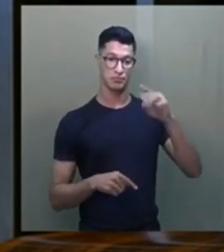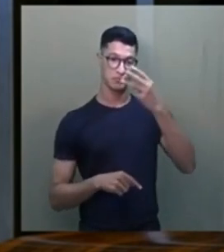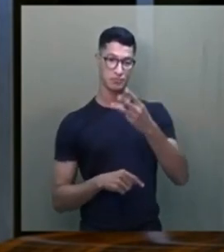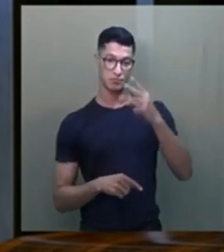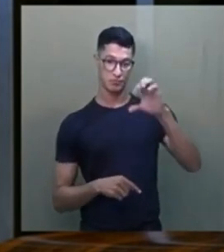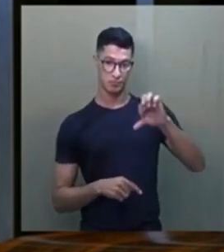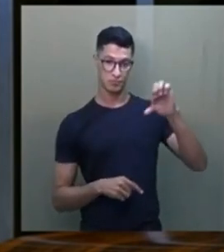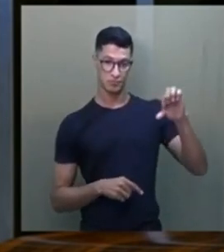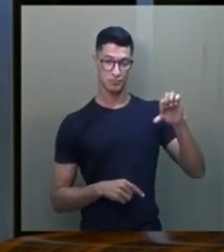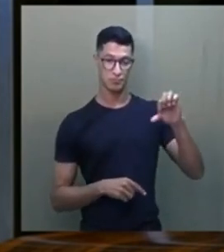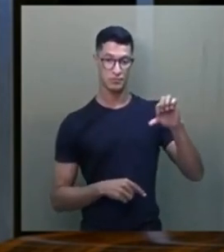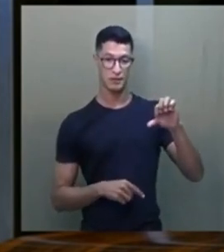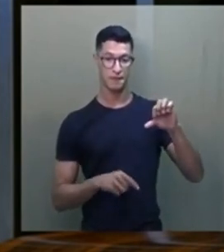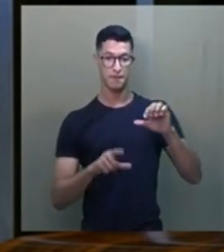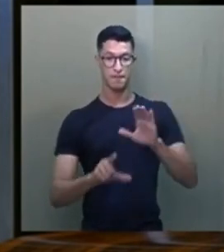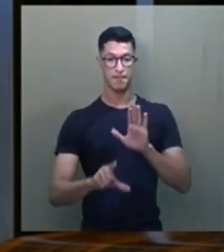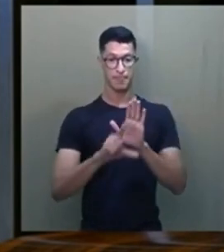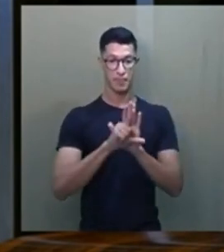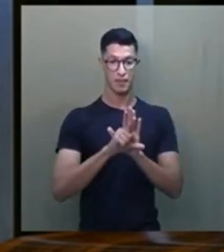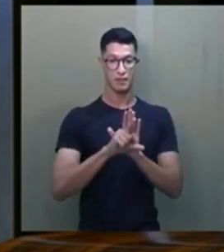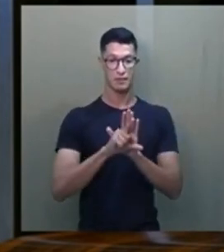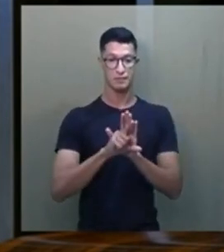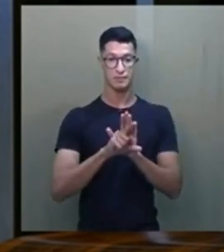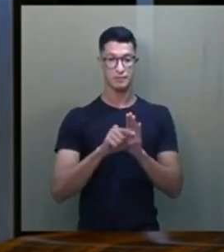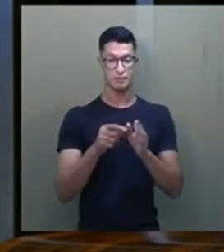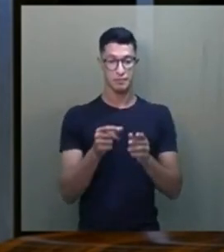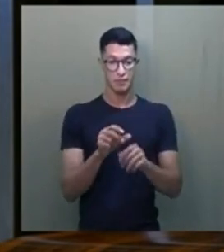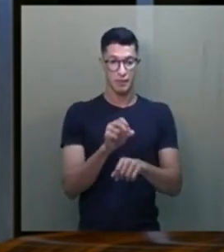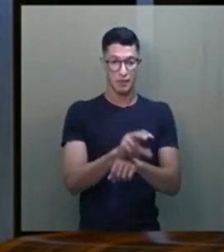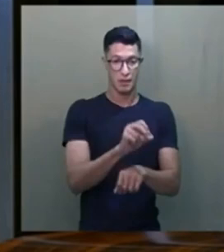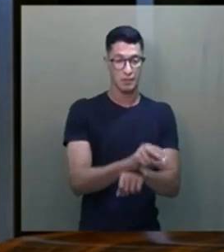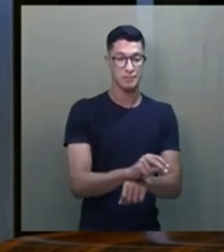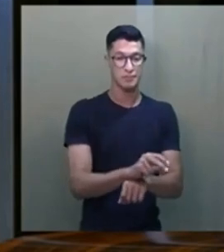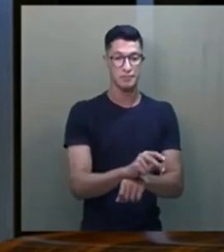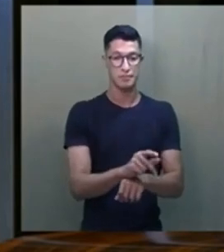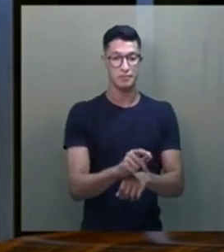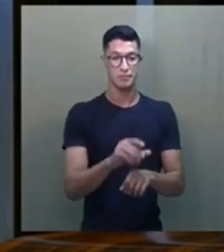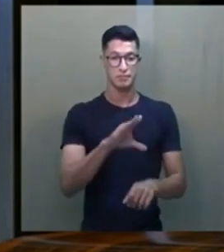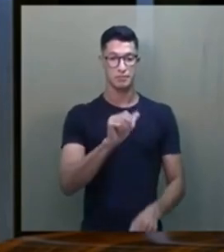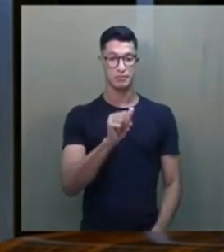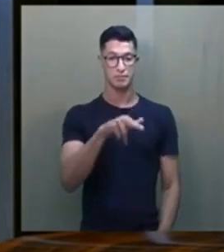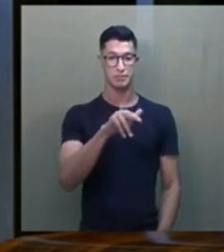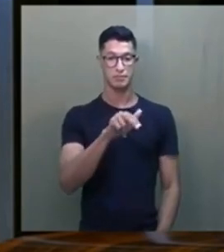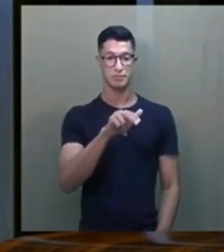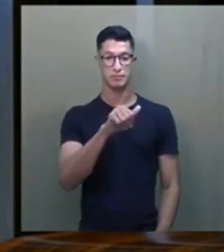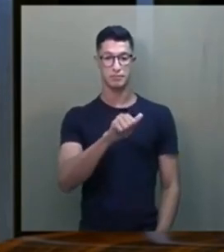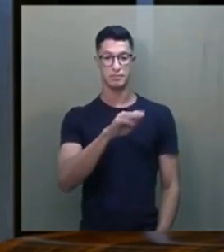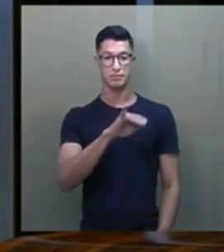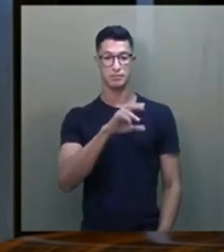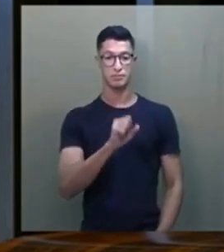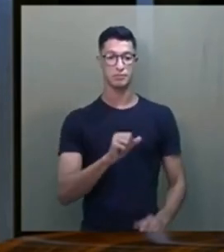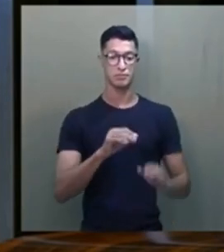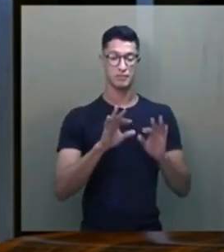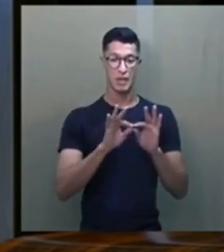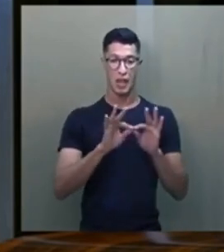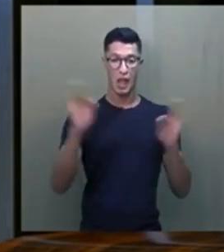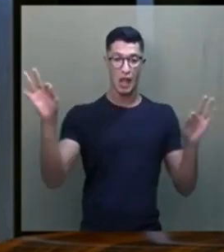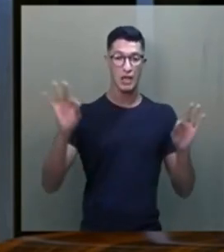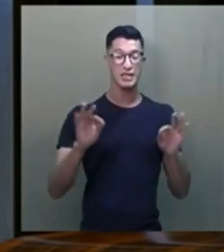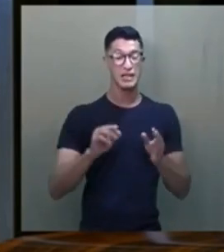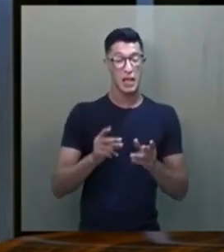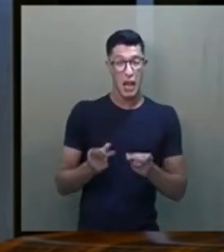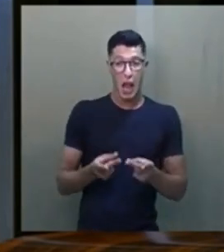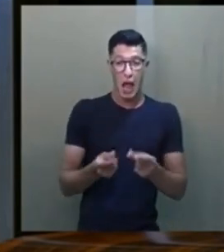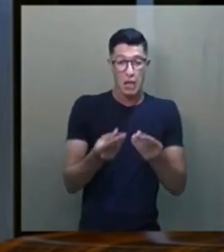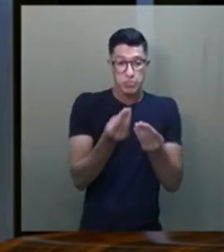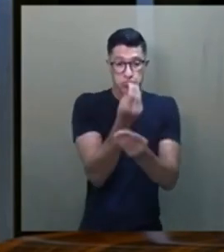ele legaliza o plantio de cannabis sativa em larga escala, em larga